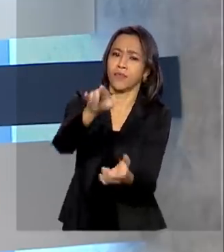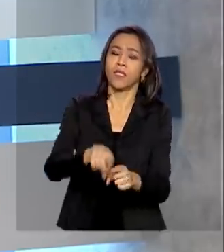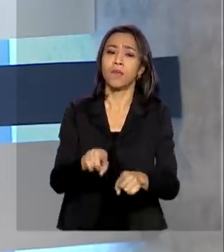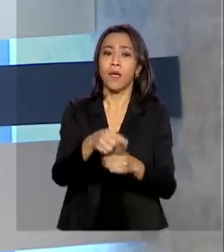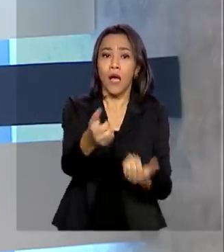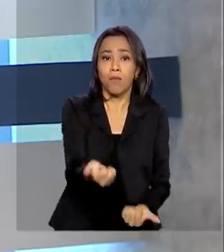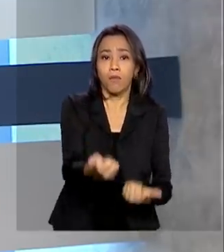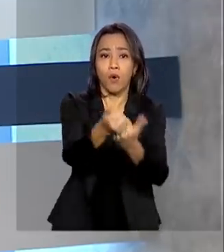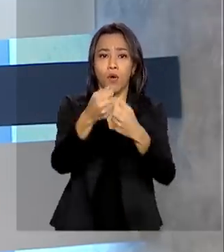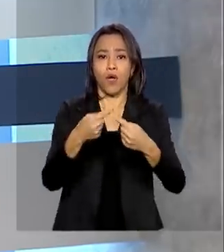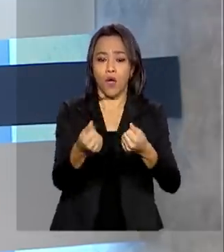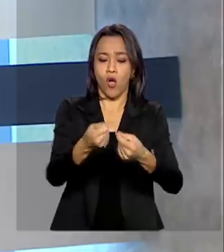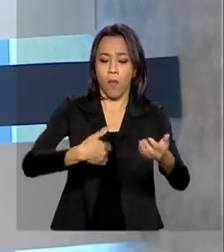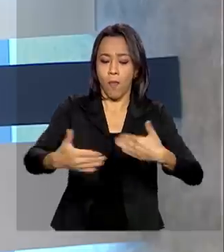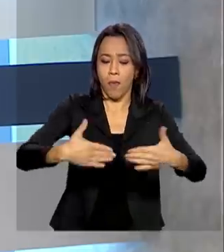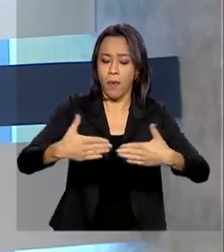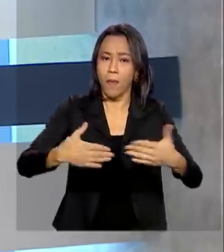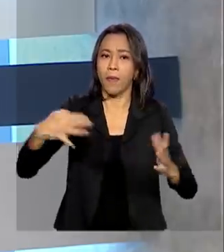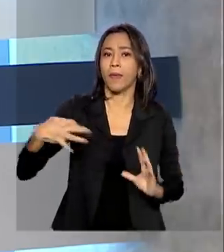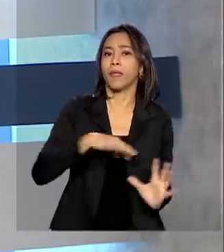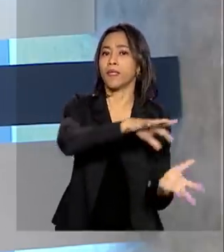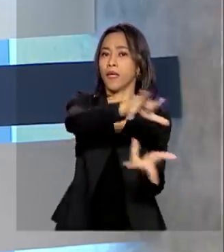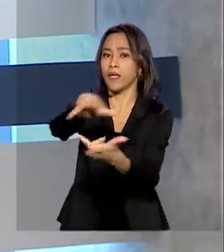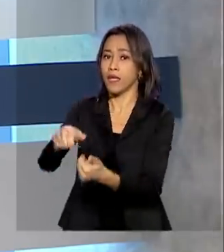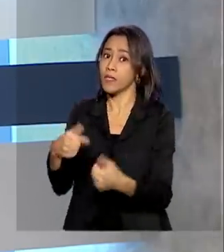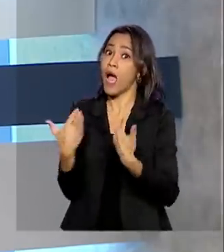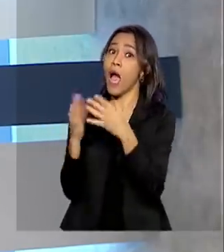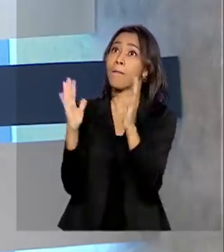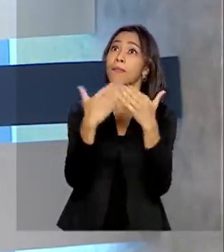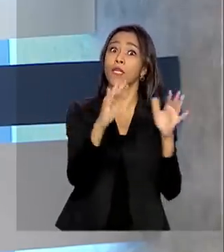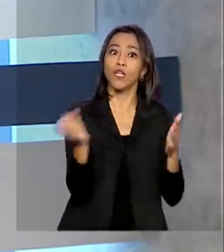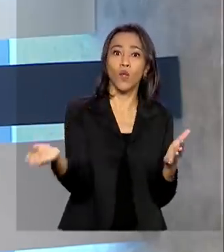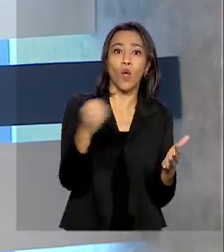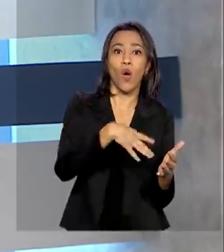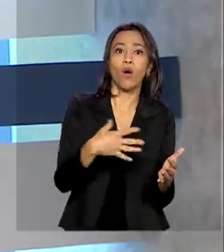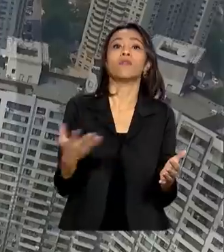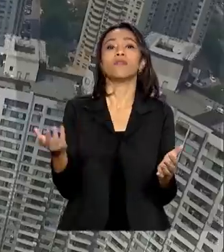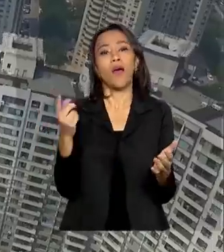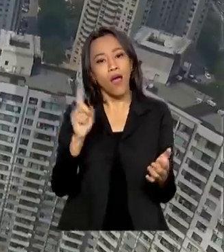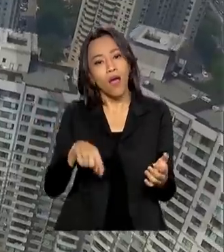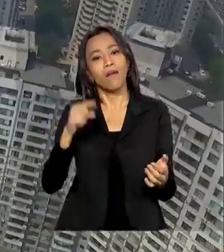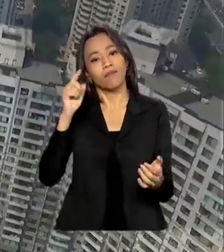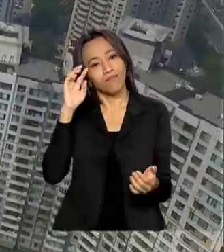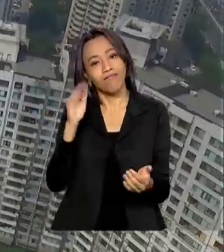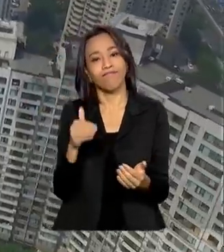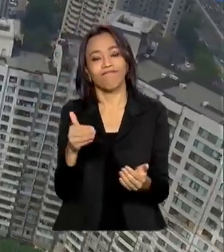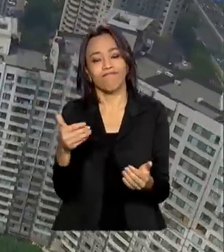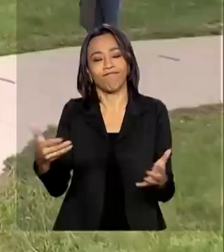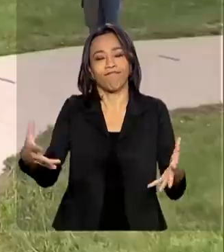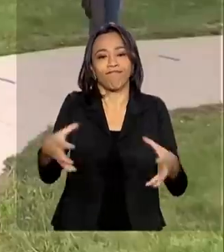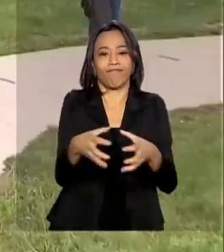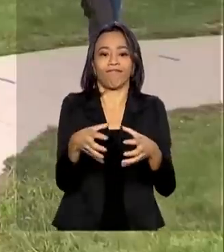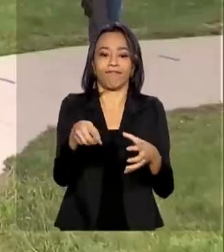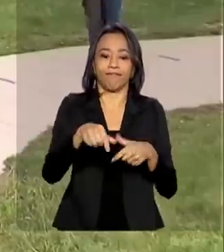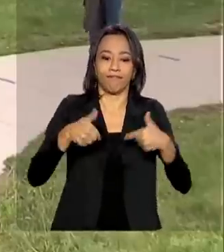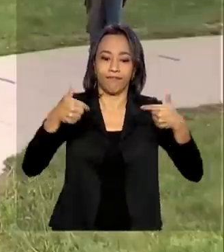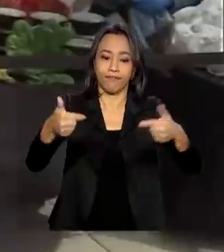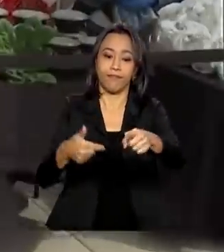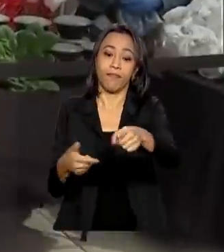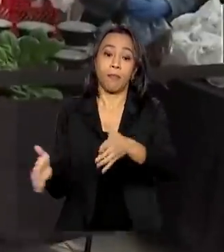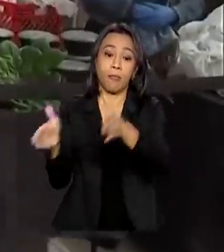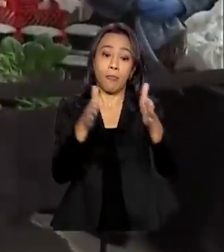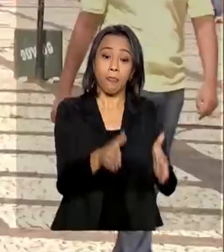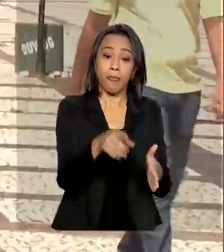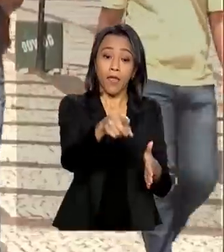internacional. Abrir novos mercados também é uma aposta. A pandemia contaminou a